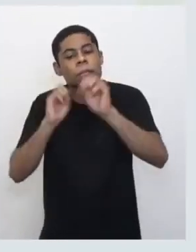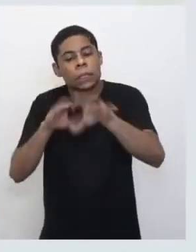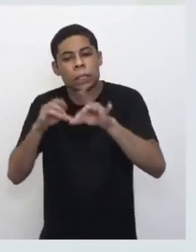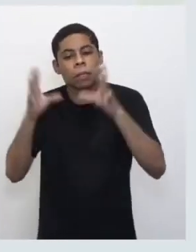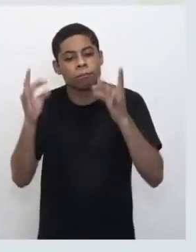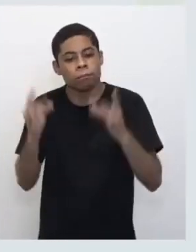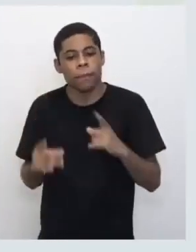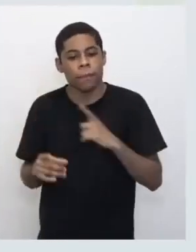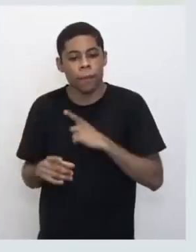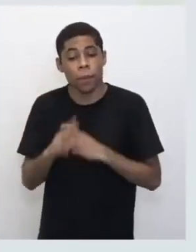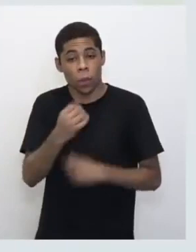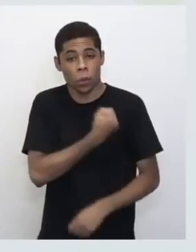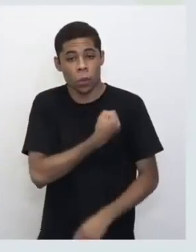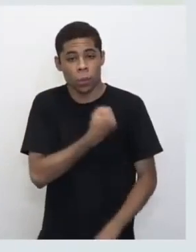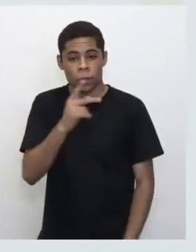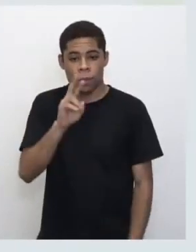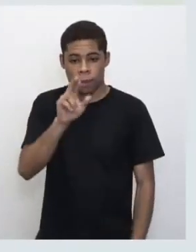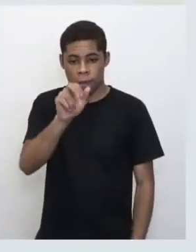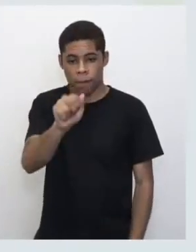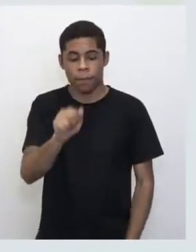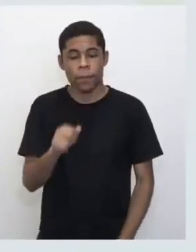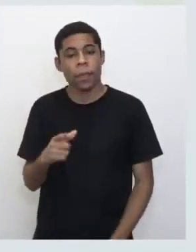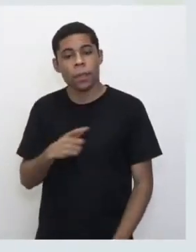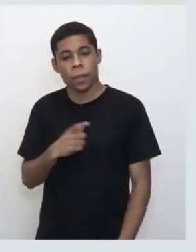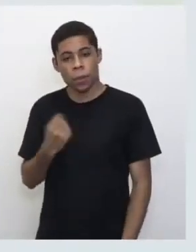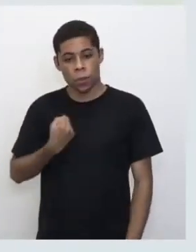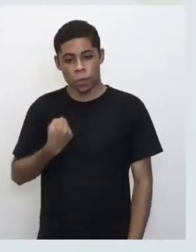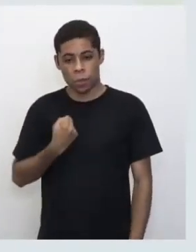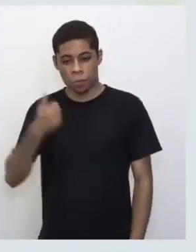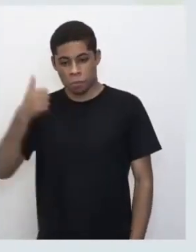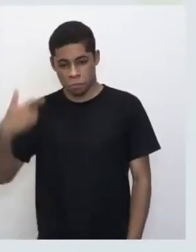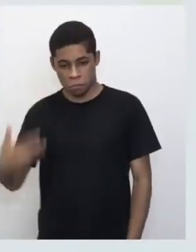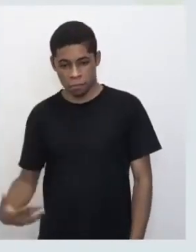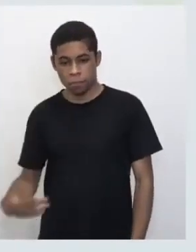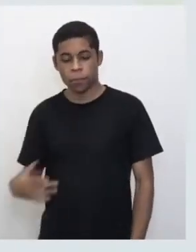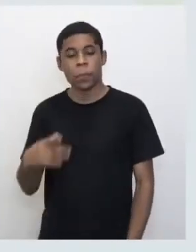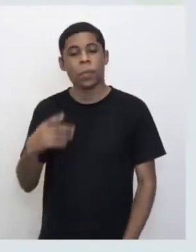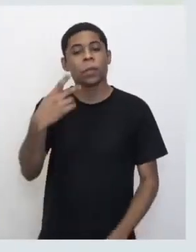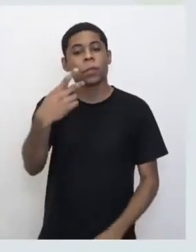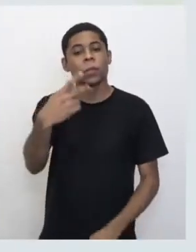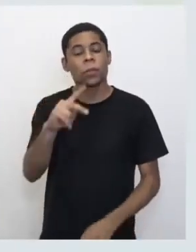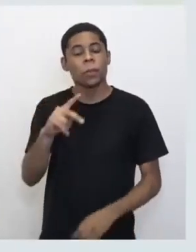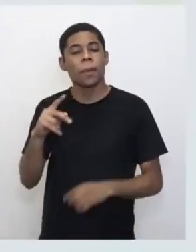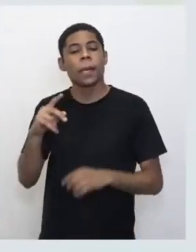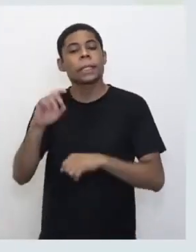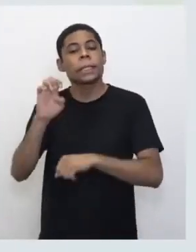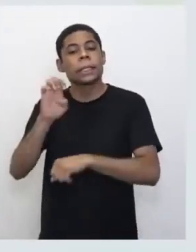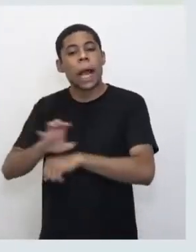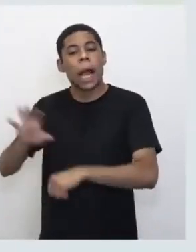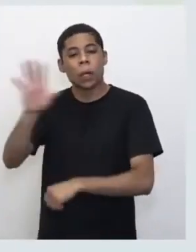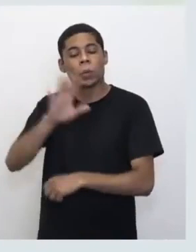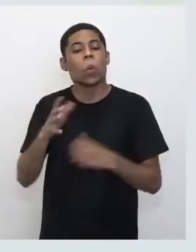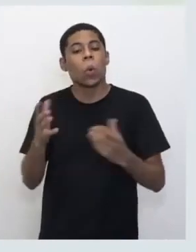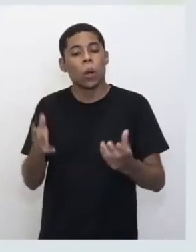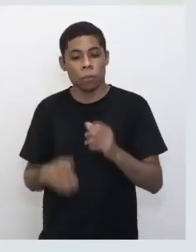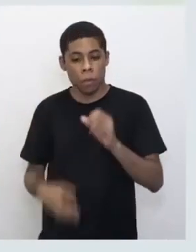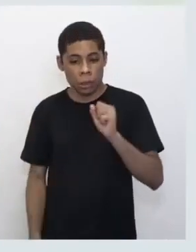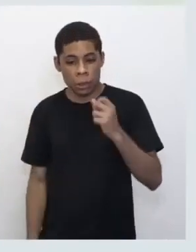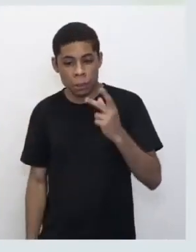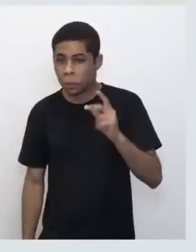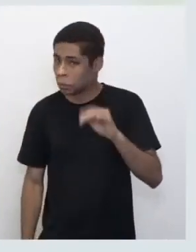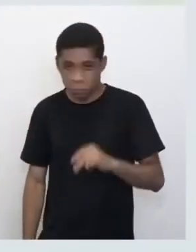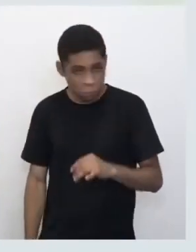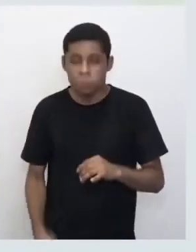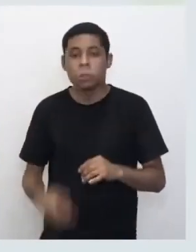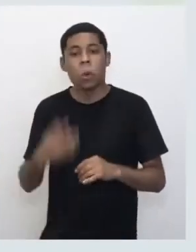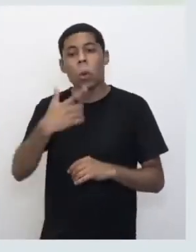colocar o número do seu R.A. Com o dígito. Escolher o F, né? Então, se você é de São Paulo, deixa esse P. Senão, você escolhe aqui o seu estado.